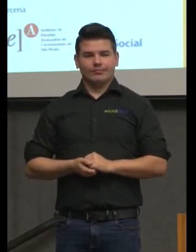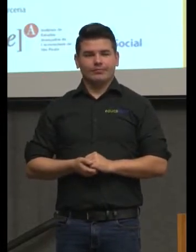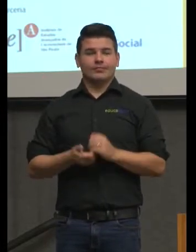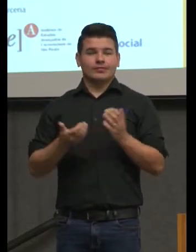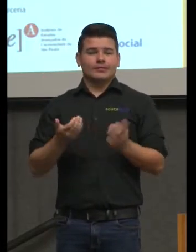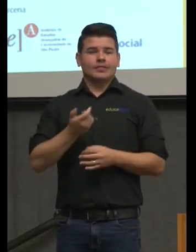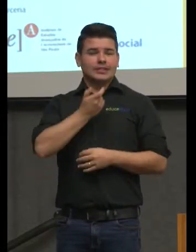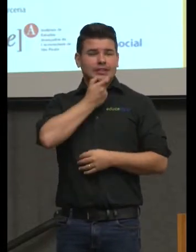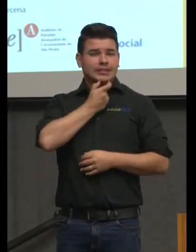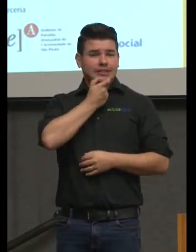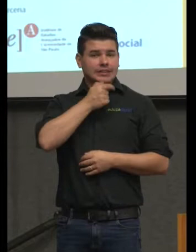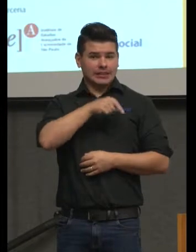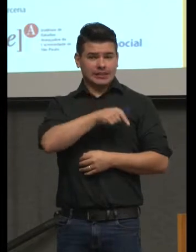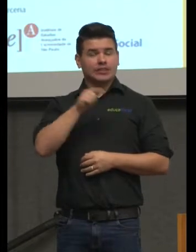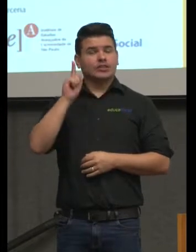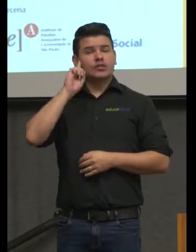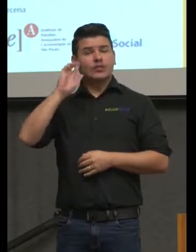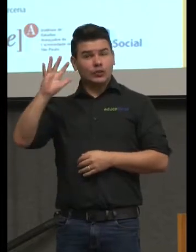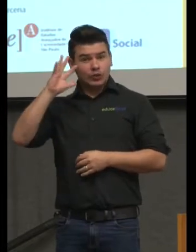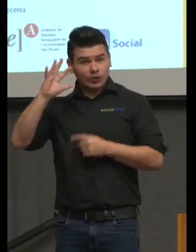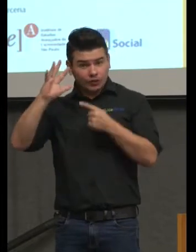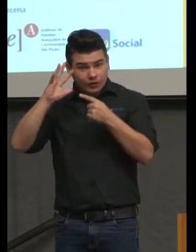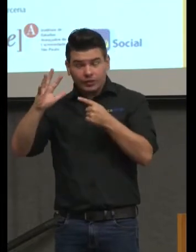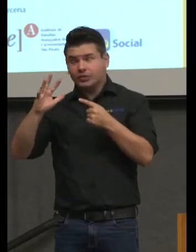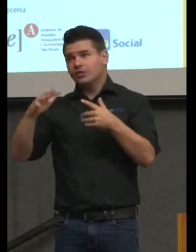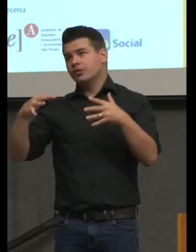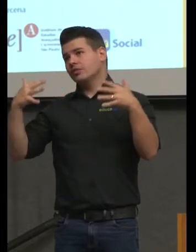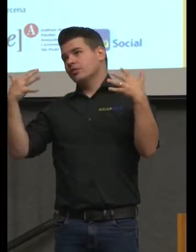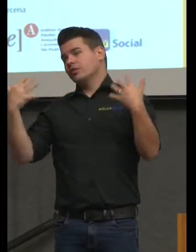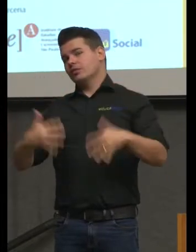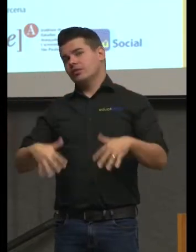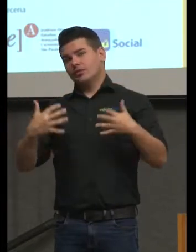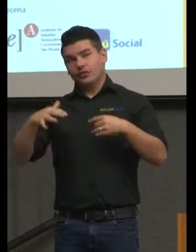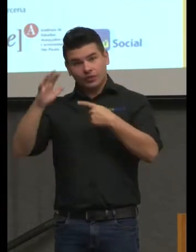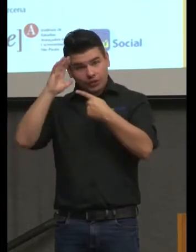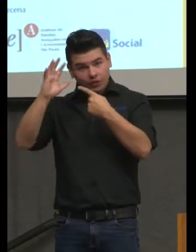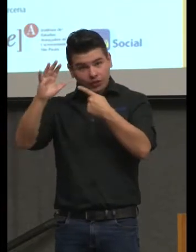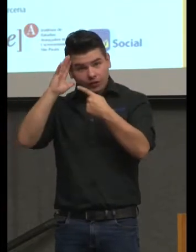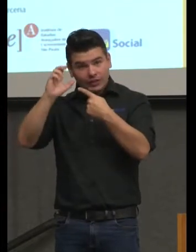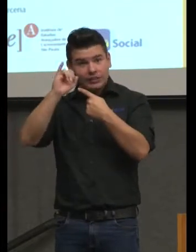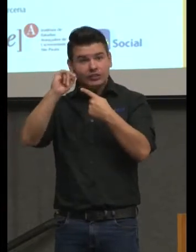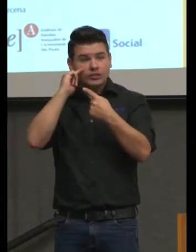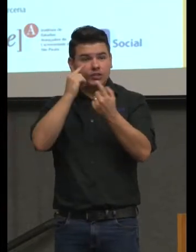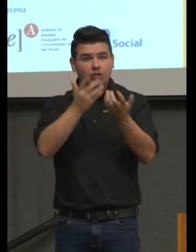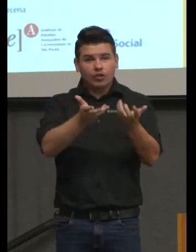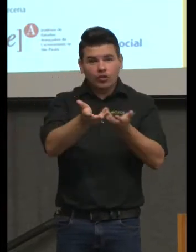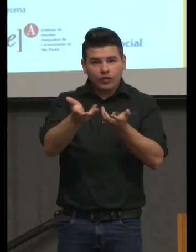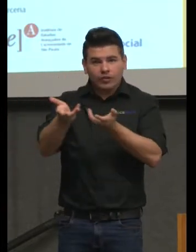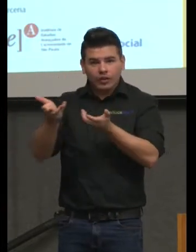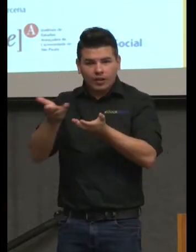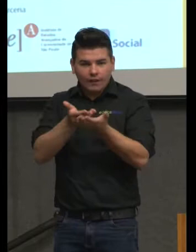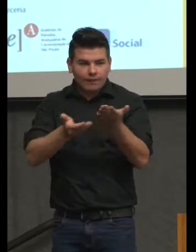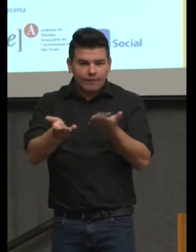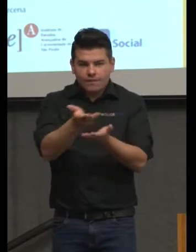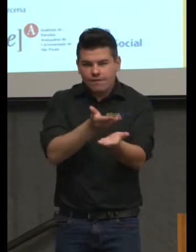inglês filosofia então é um prato cheio se a gente convidar a filosofar.